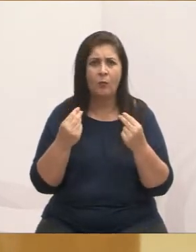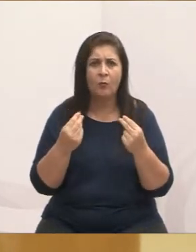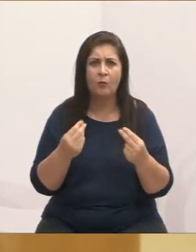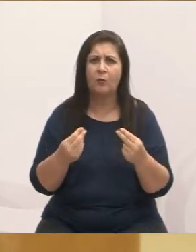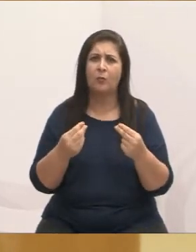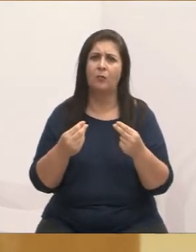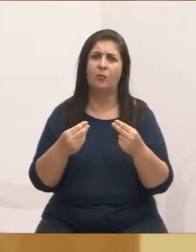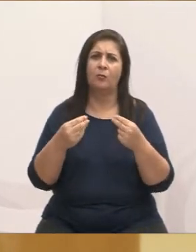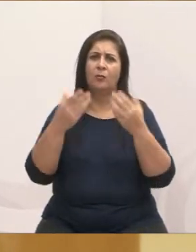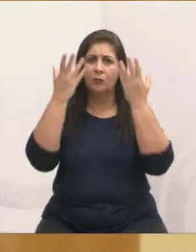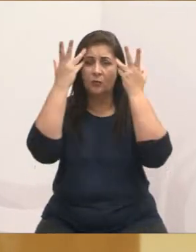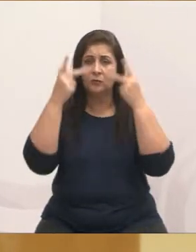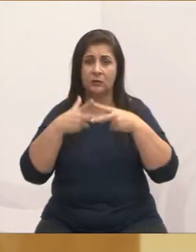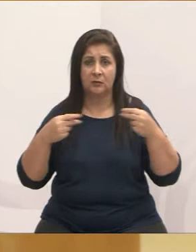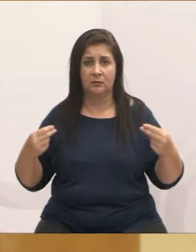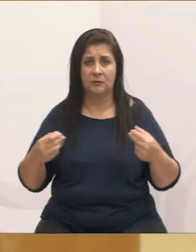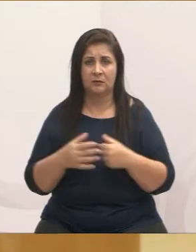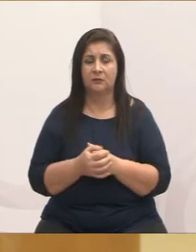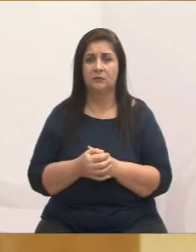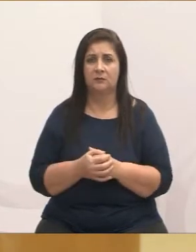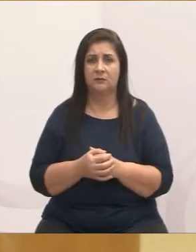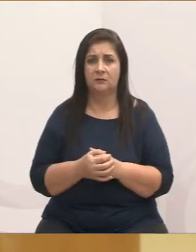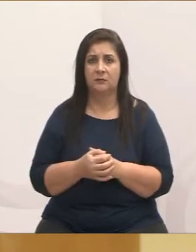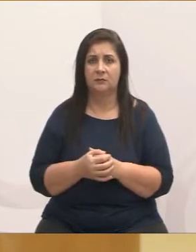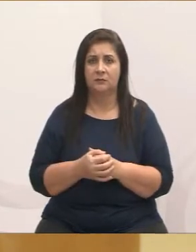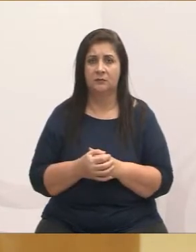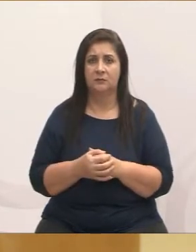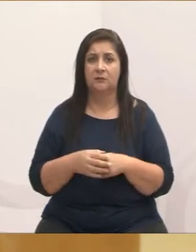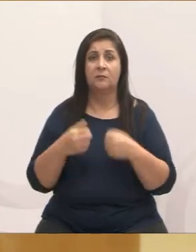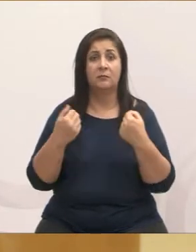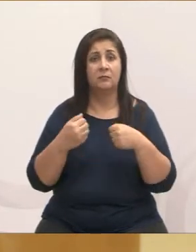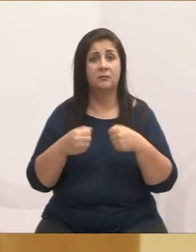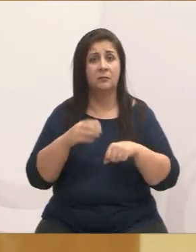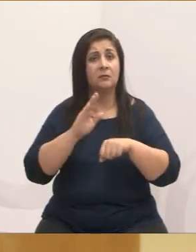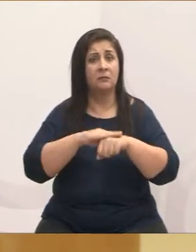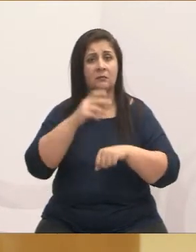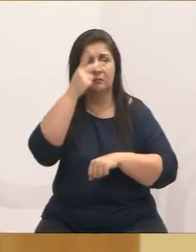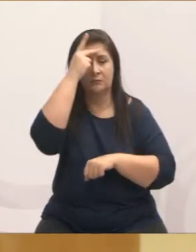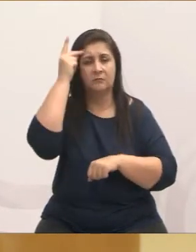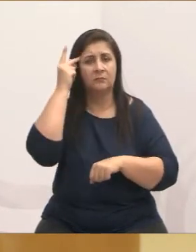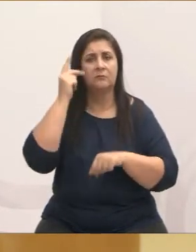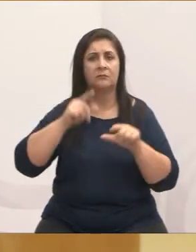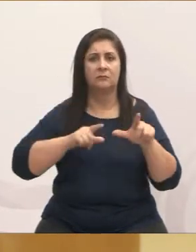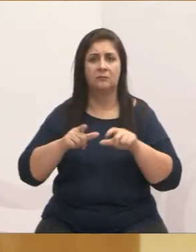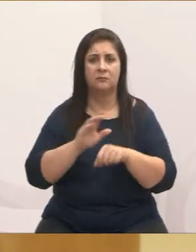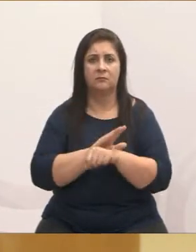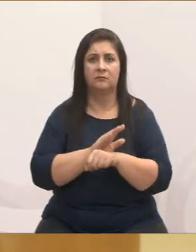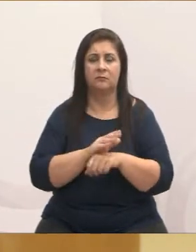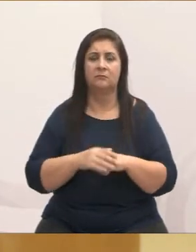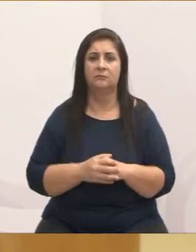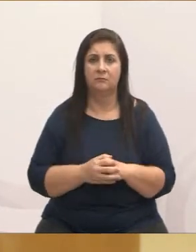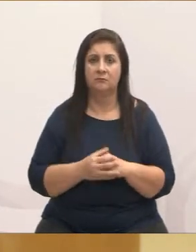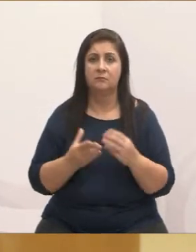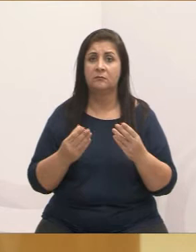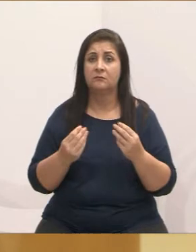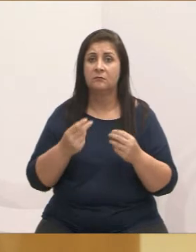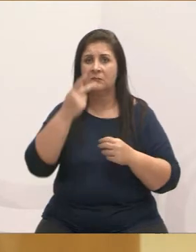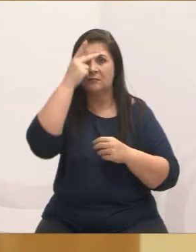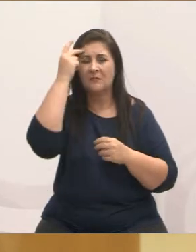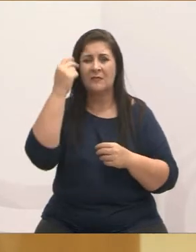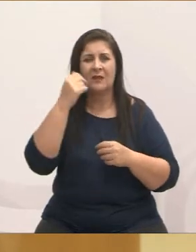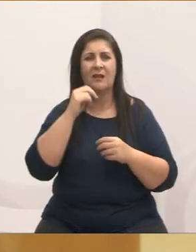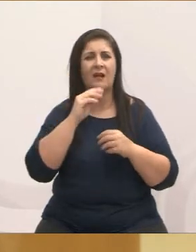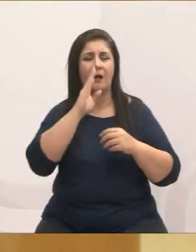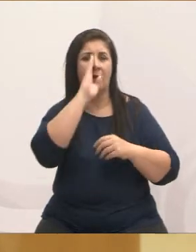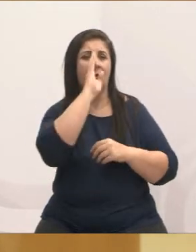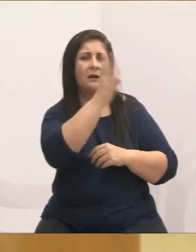Ou eles se organizam, ou precisa colocar mais alguém para trabalhar nesse setor. Muitas pessoas fazem denúncias de maus